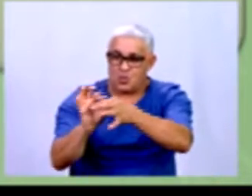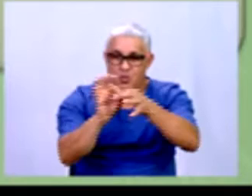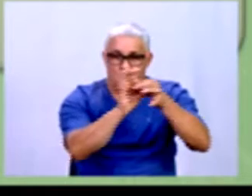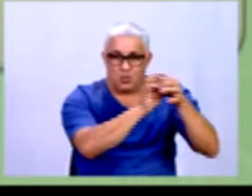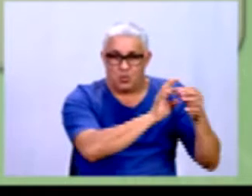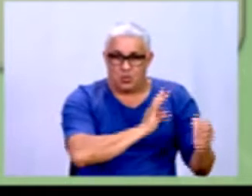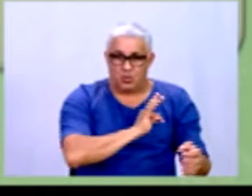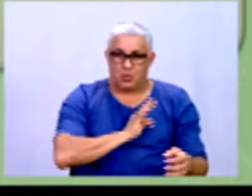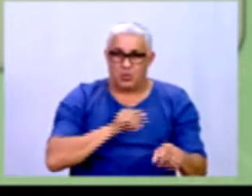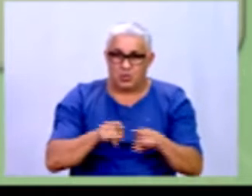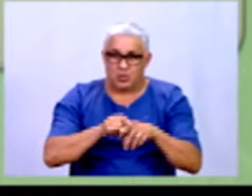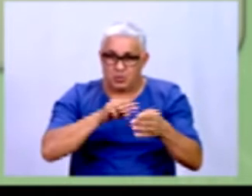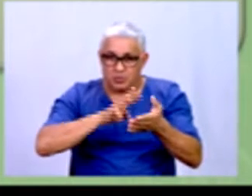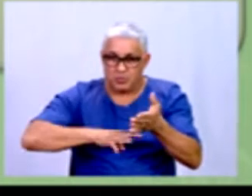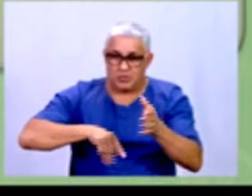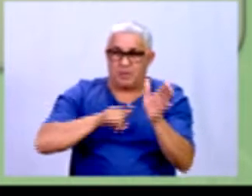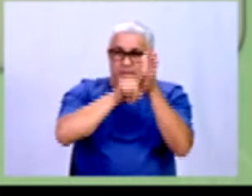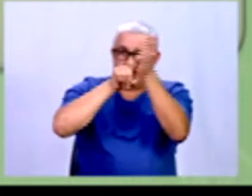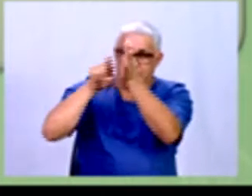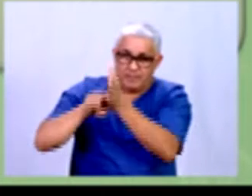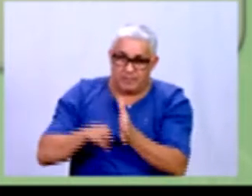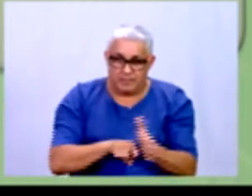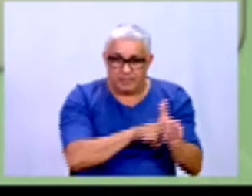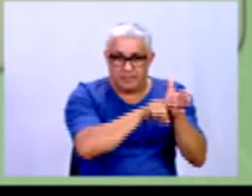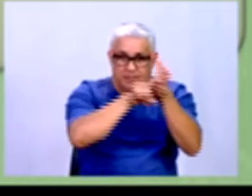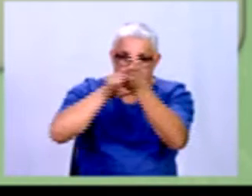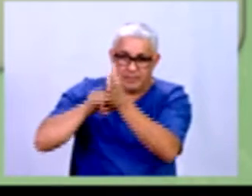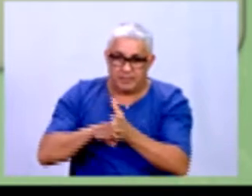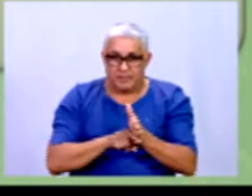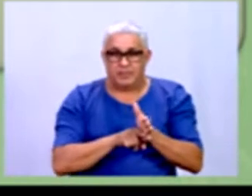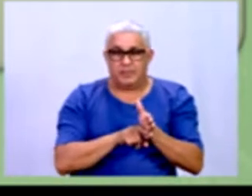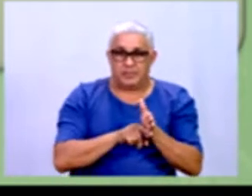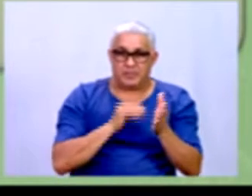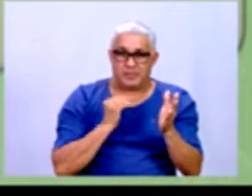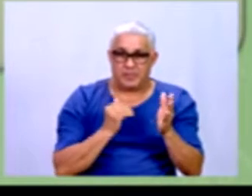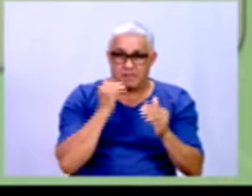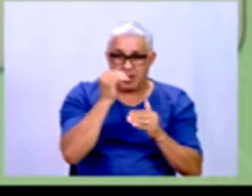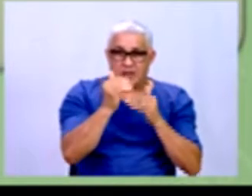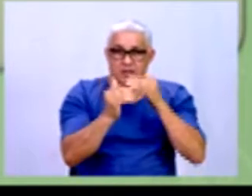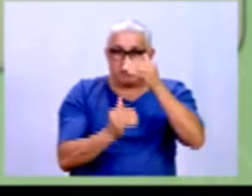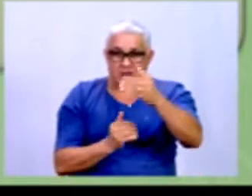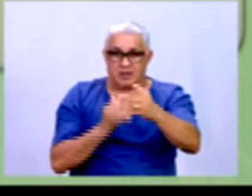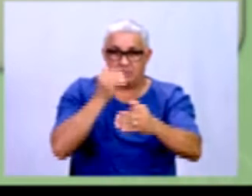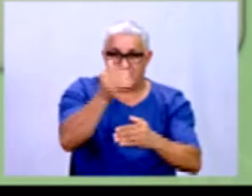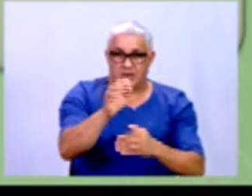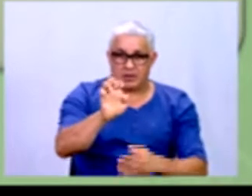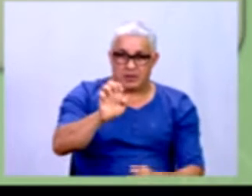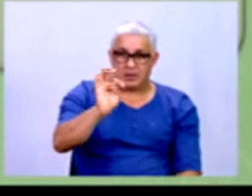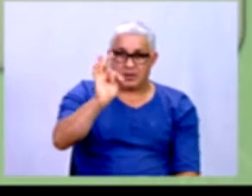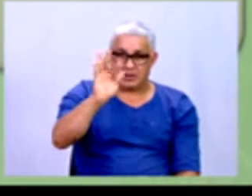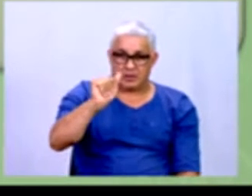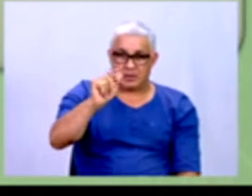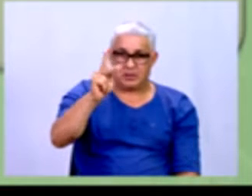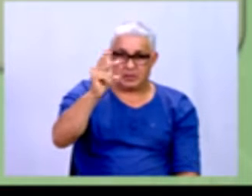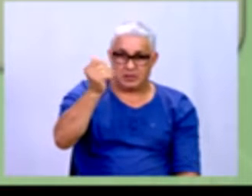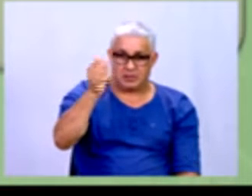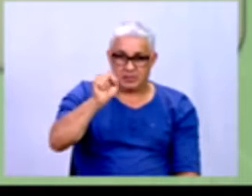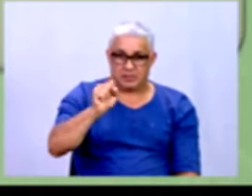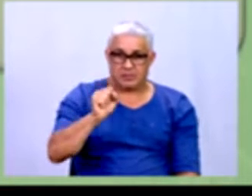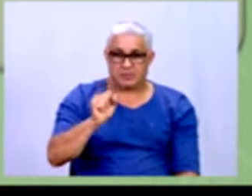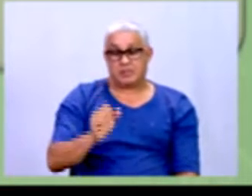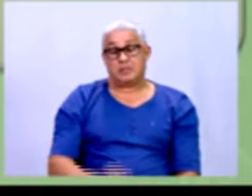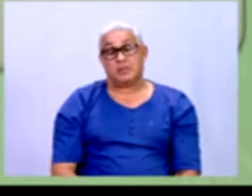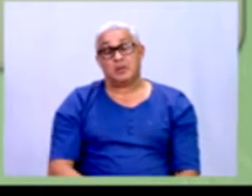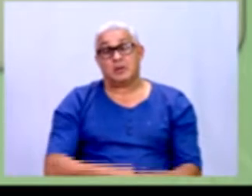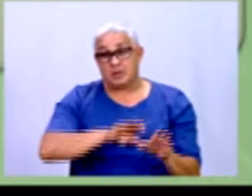técnicas e métodos de pesquisa que envolve etapas. Eu acabei de falar para vocês que a estatística não é